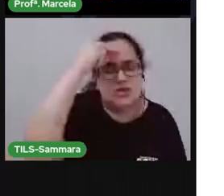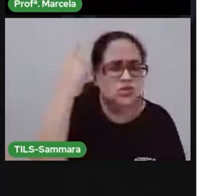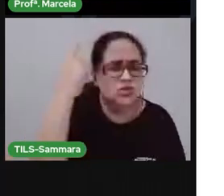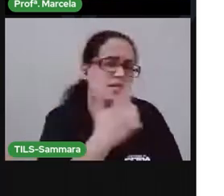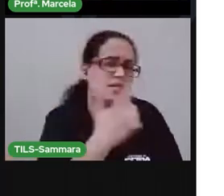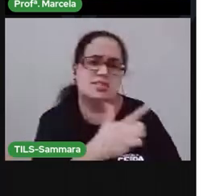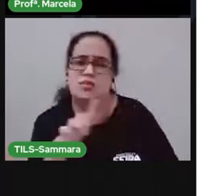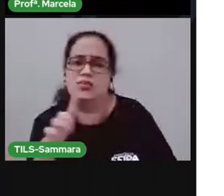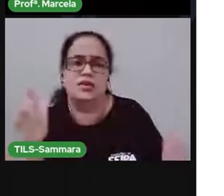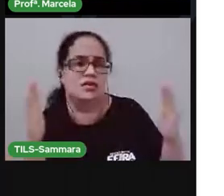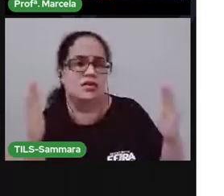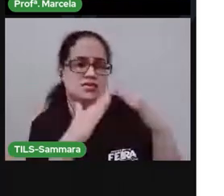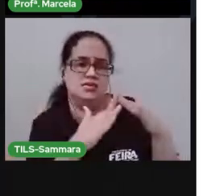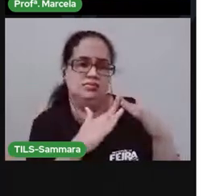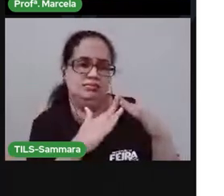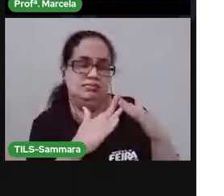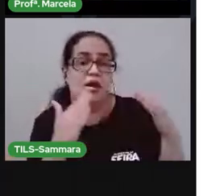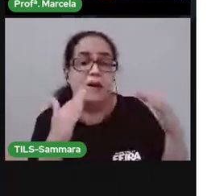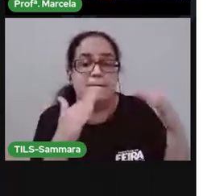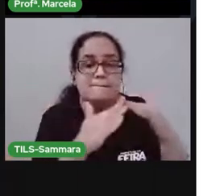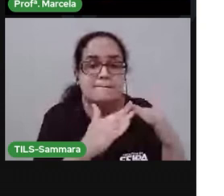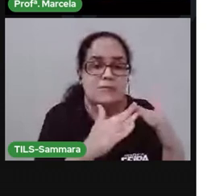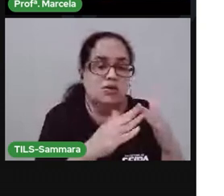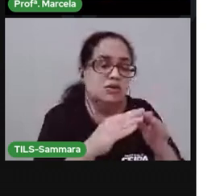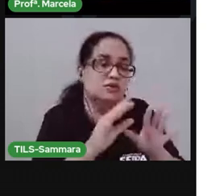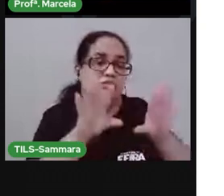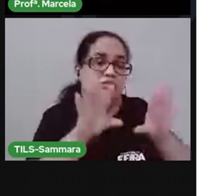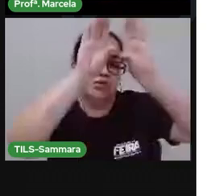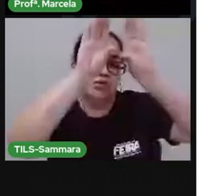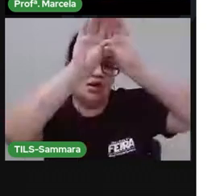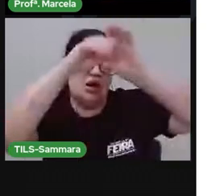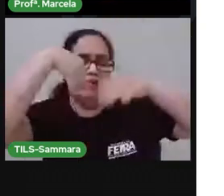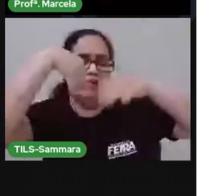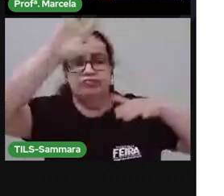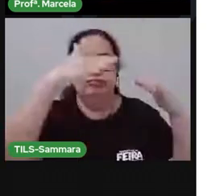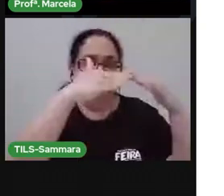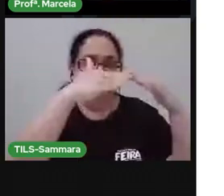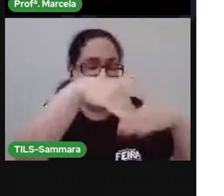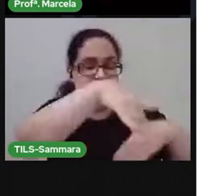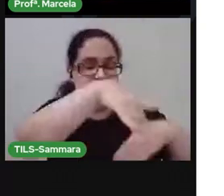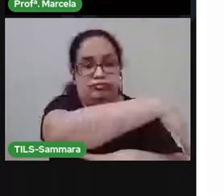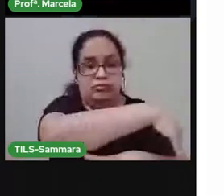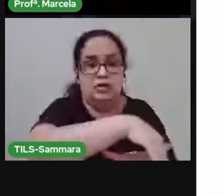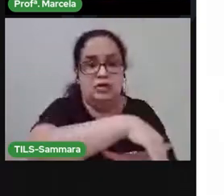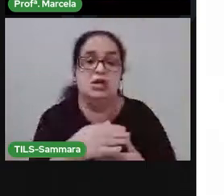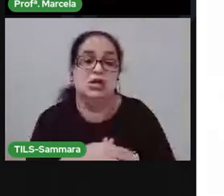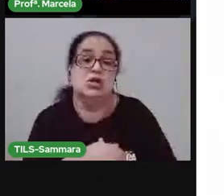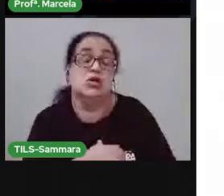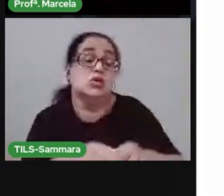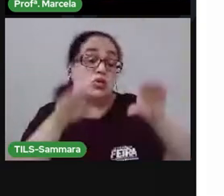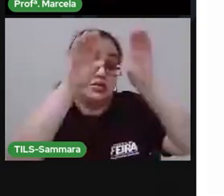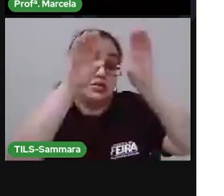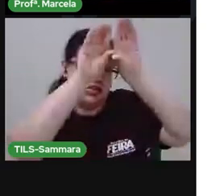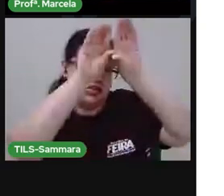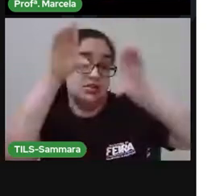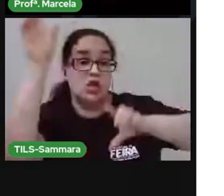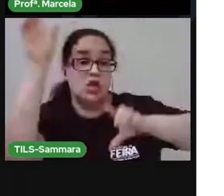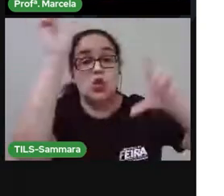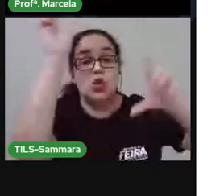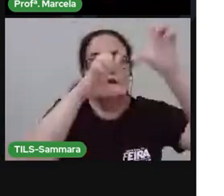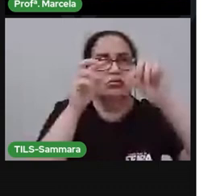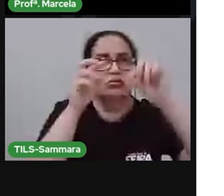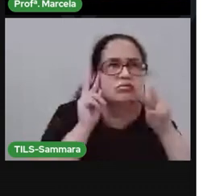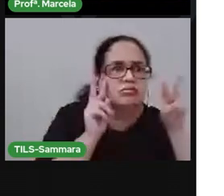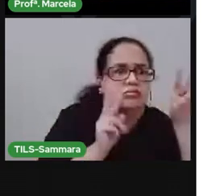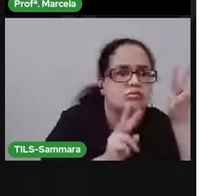não tem casa. Mora o fléu, debaixo da ponte. No céu, a lua esfria.